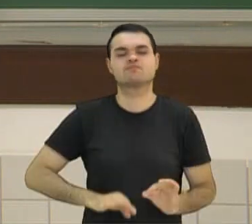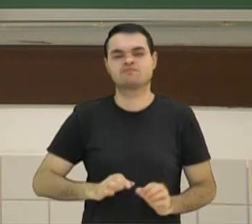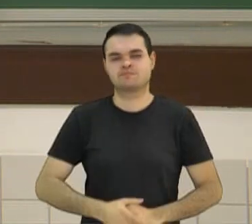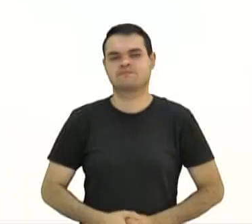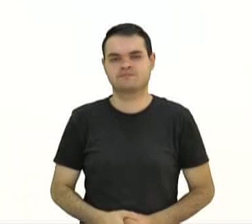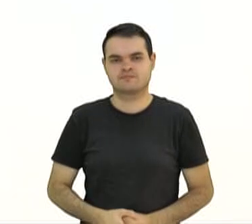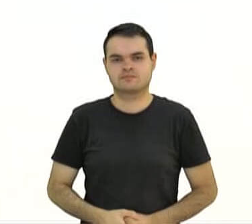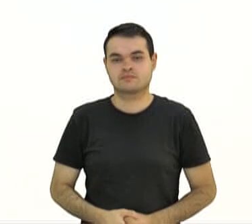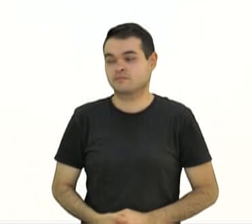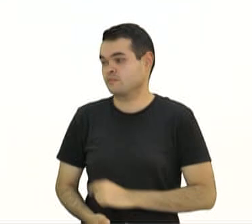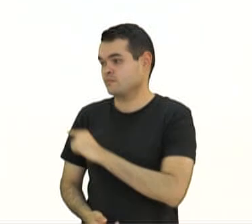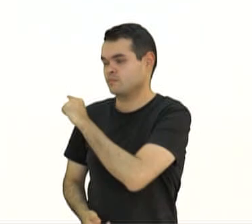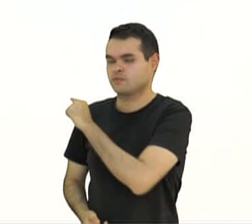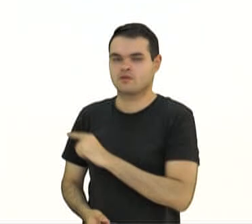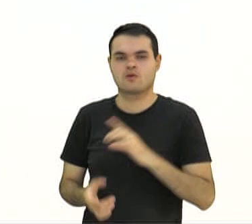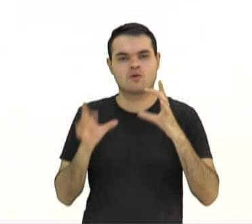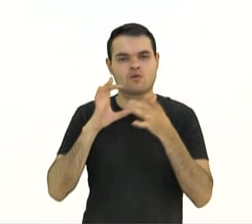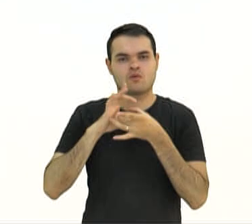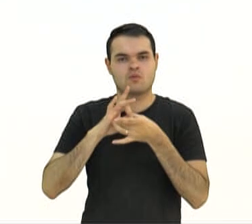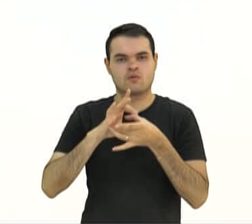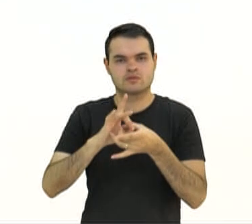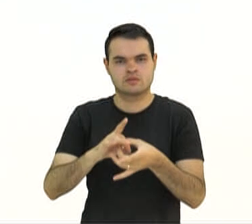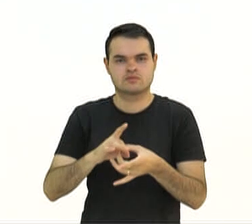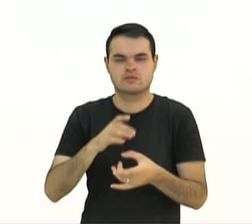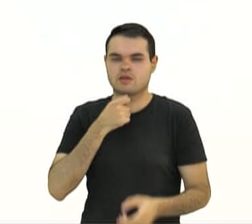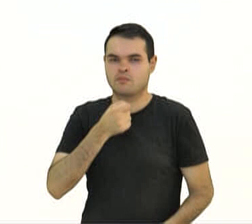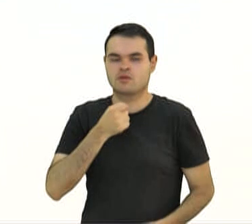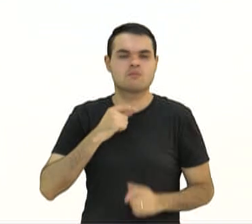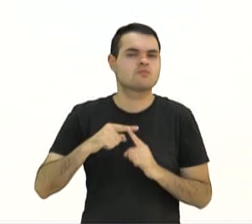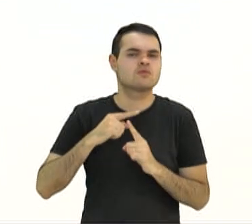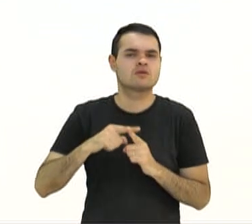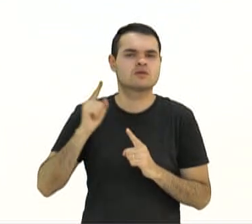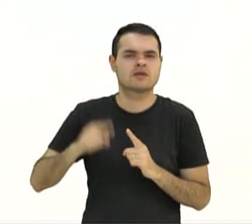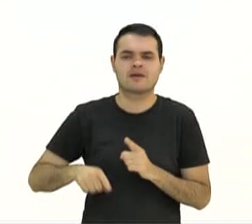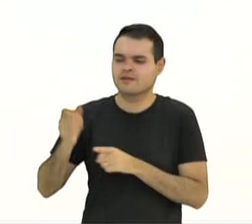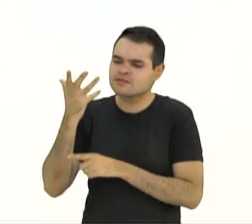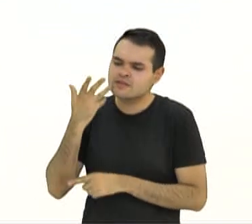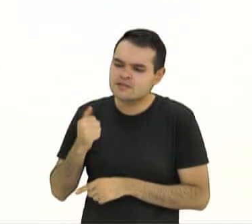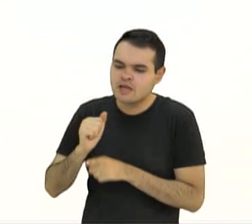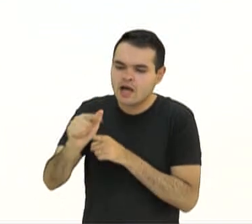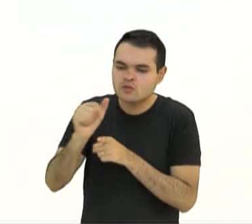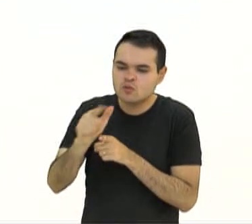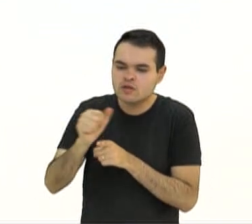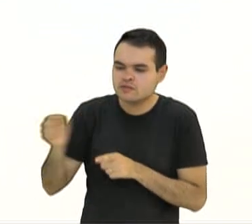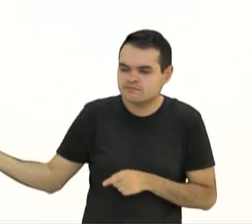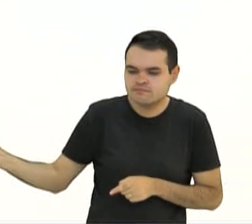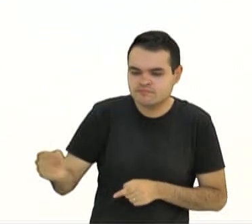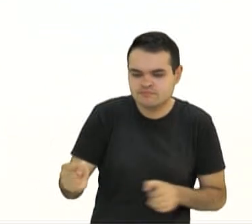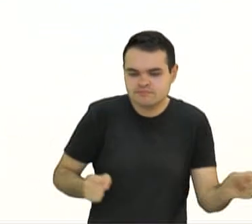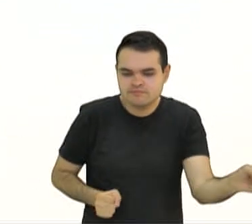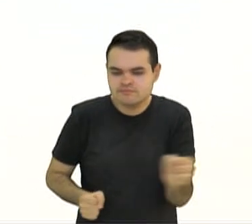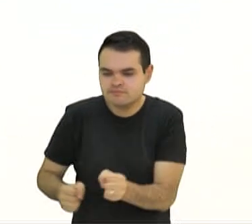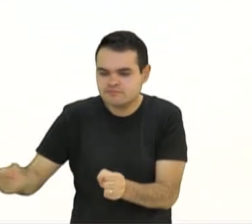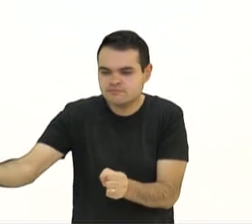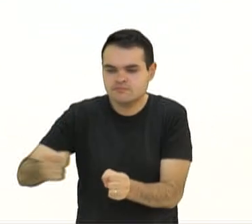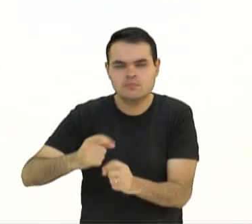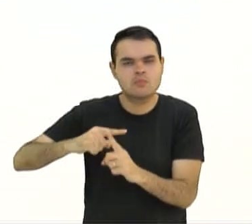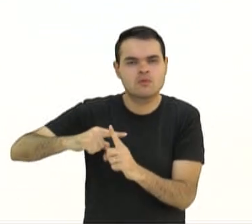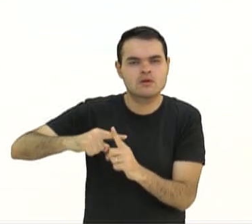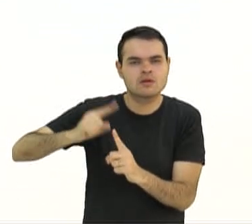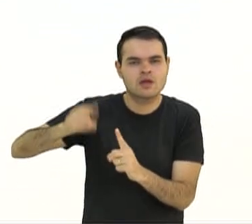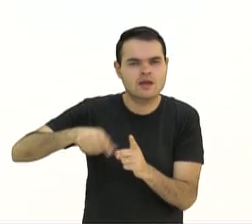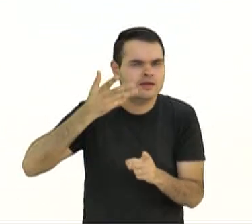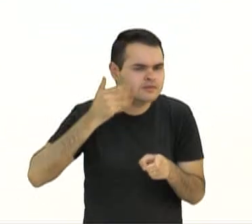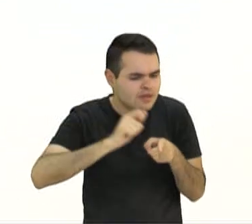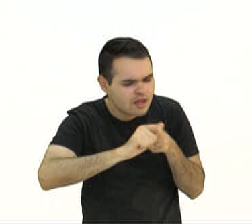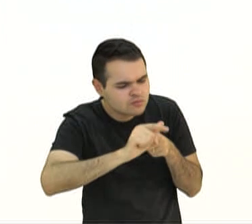quiz, então? No contexto da reportagem, por que as crianças são alugadas? Ali diz que são crianças de aluguel. Por que